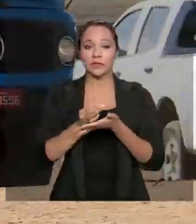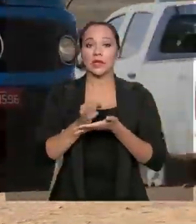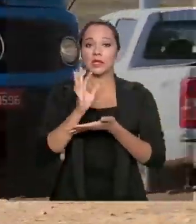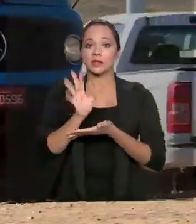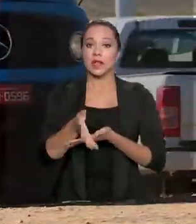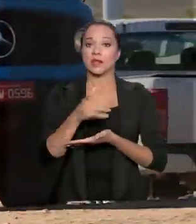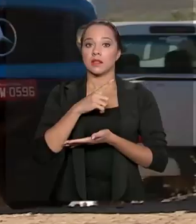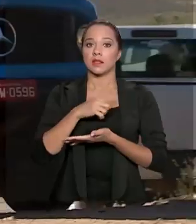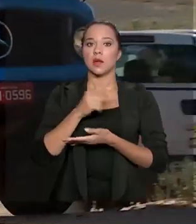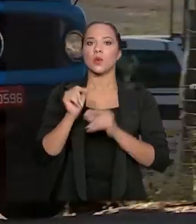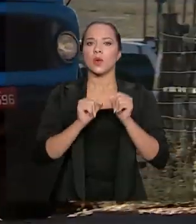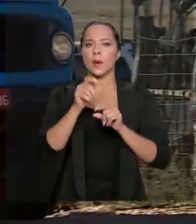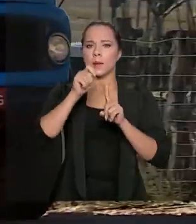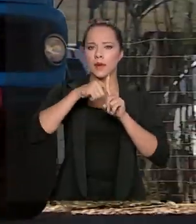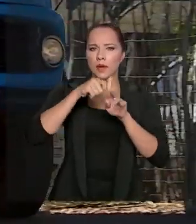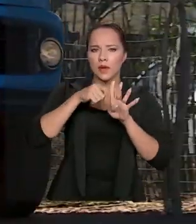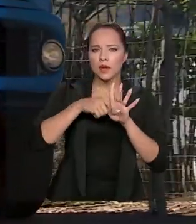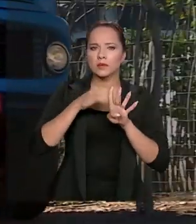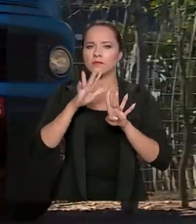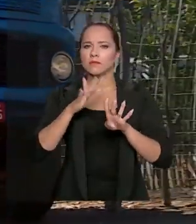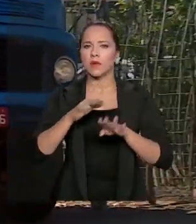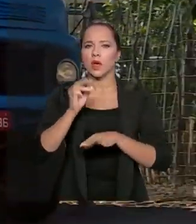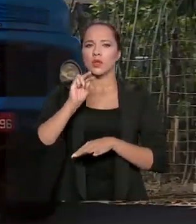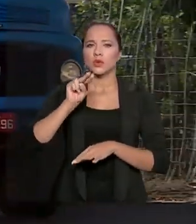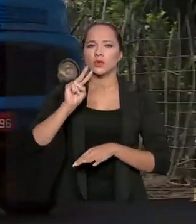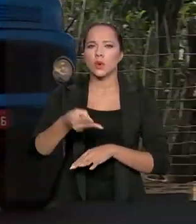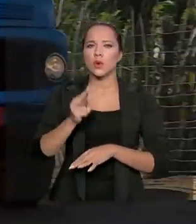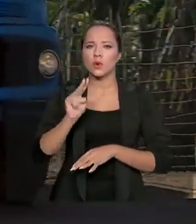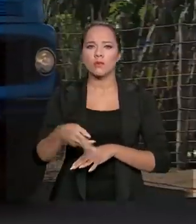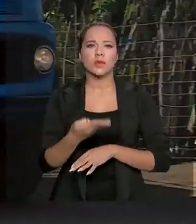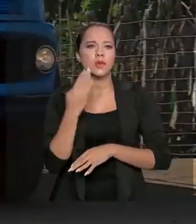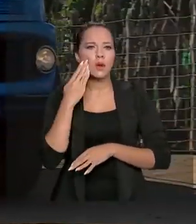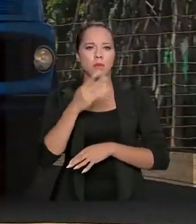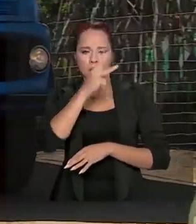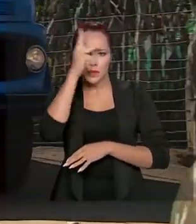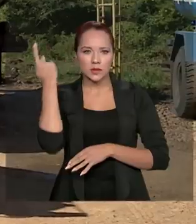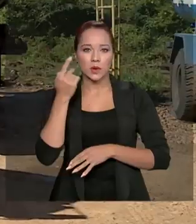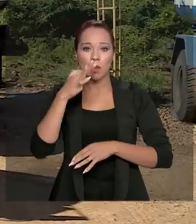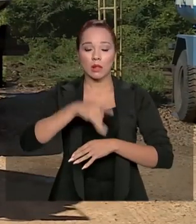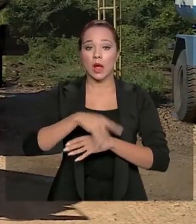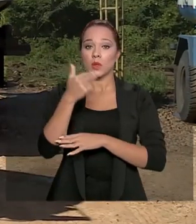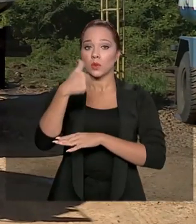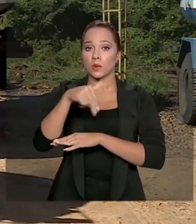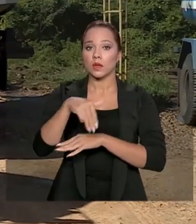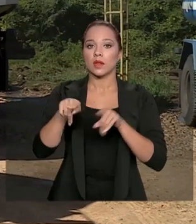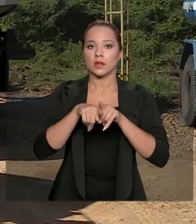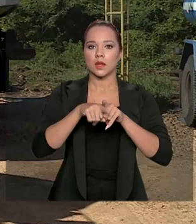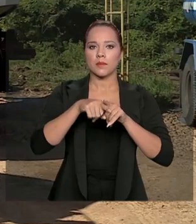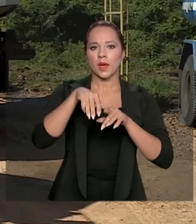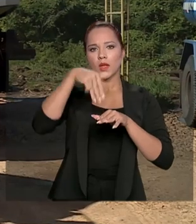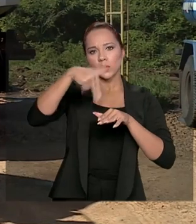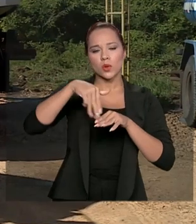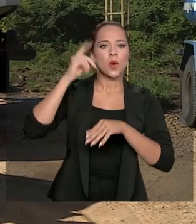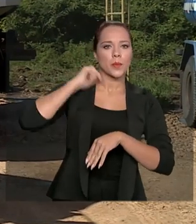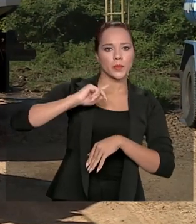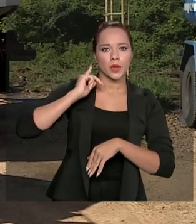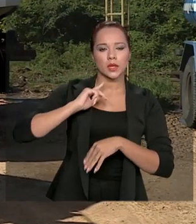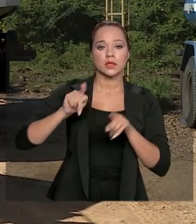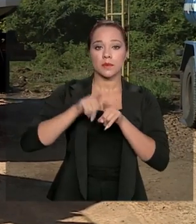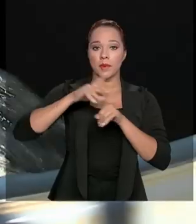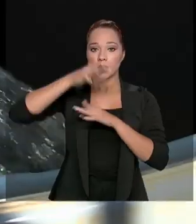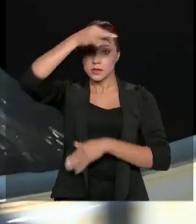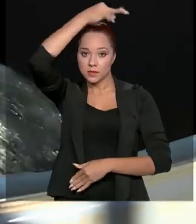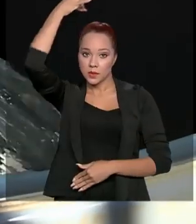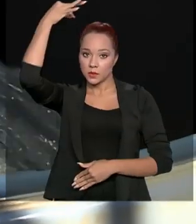atendidas todos os meses 2 milhões de pessoas do semiárido nordestino e do norte de Minas Gerais e Espírito